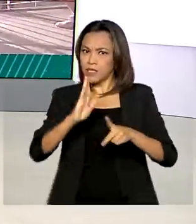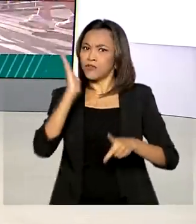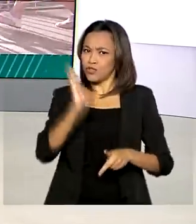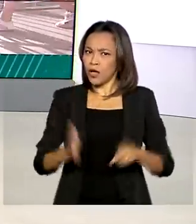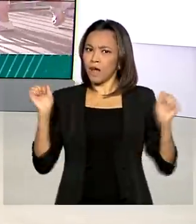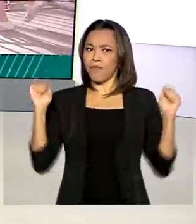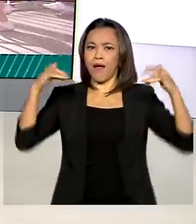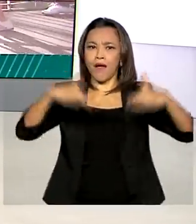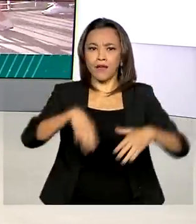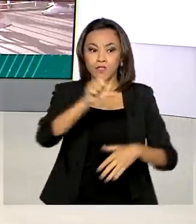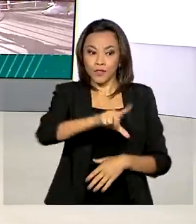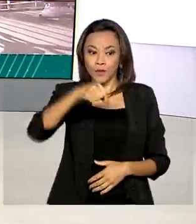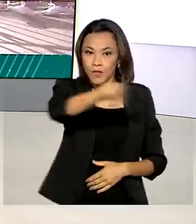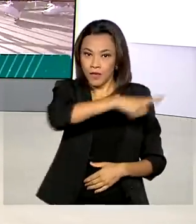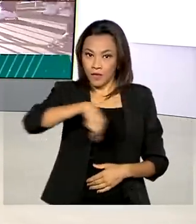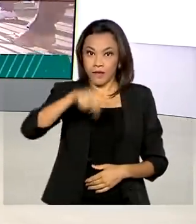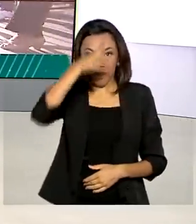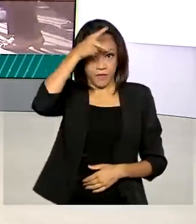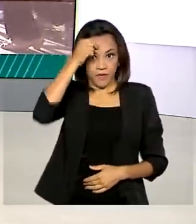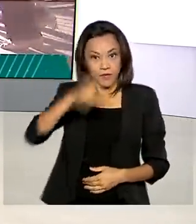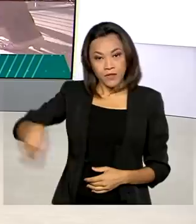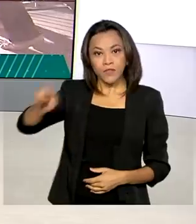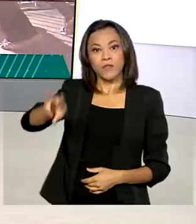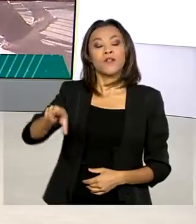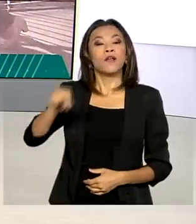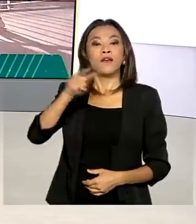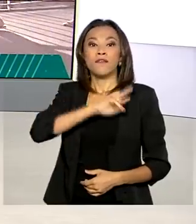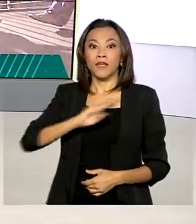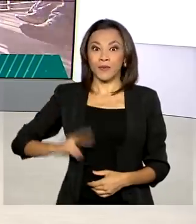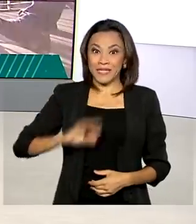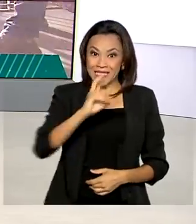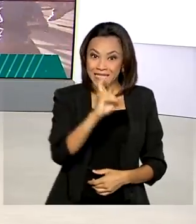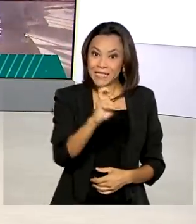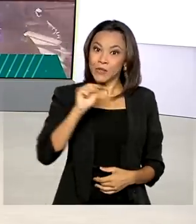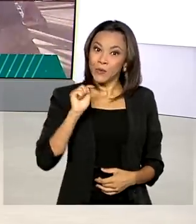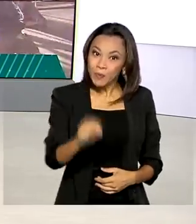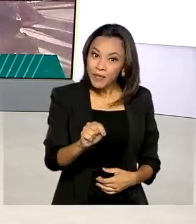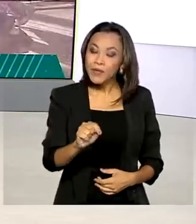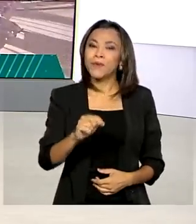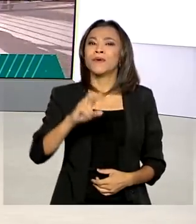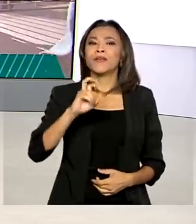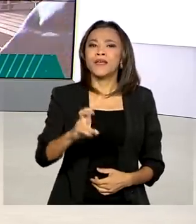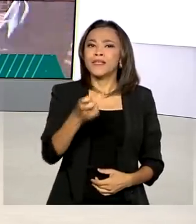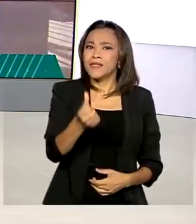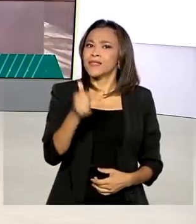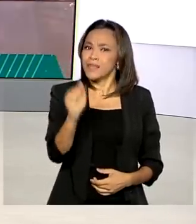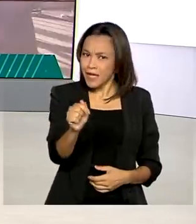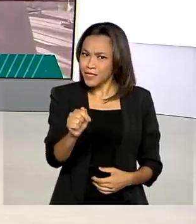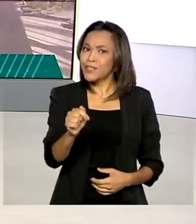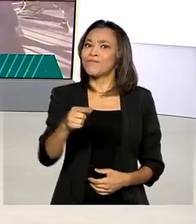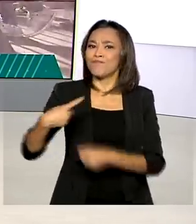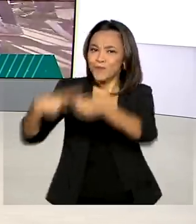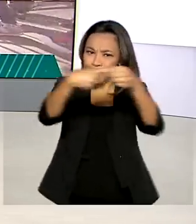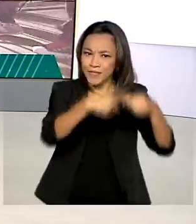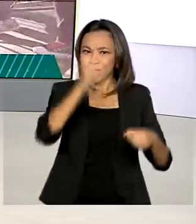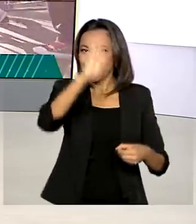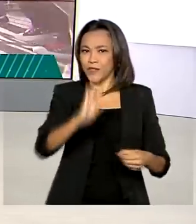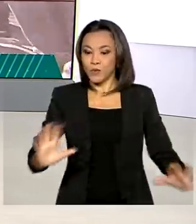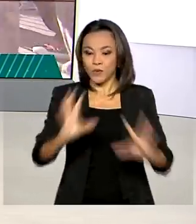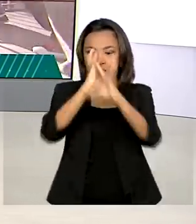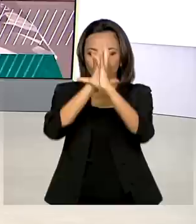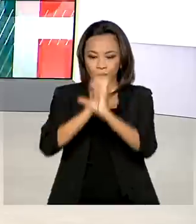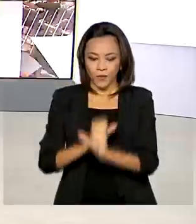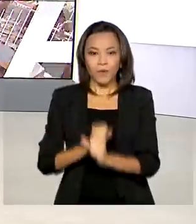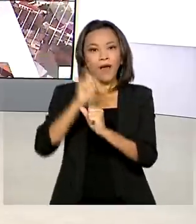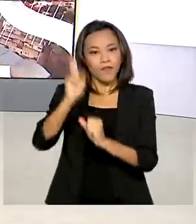eleger prefeitos e vereadores em 5.567 municípios do país. Os votos foram totalizados